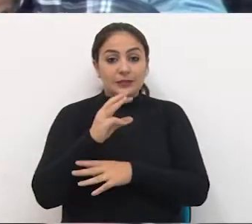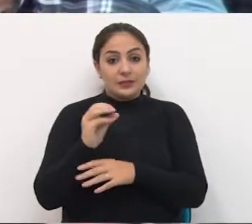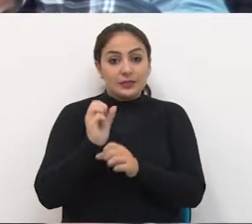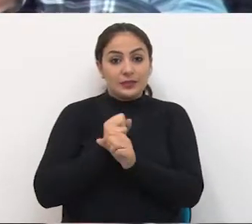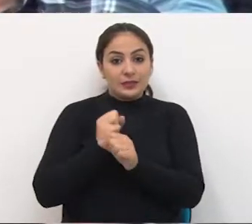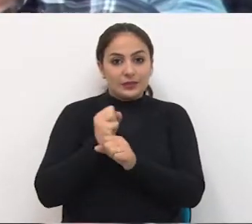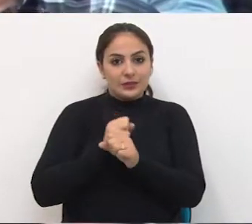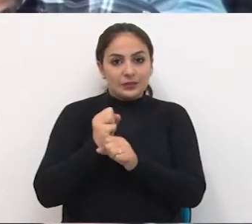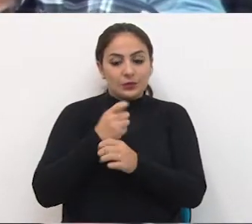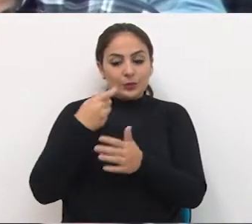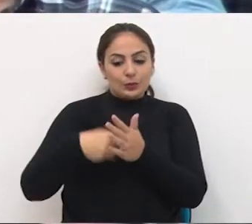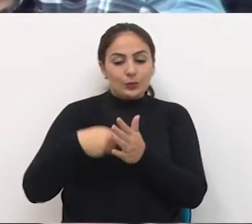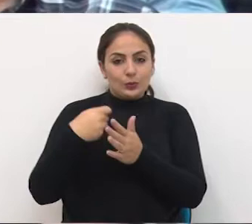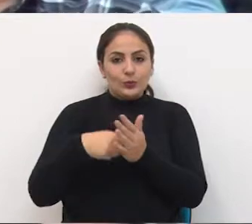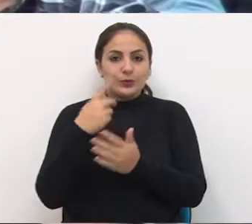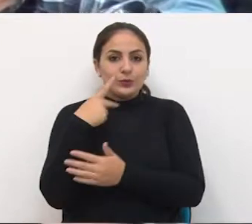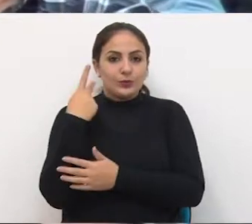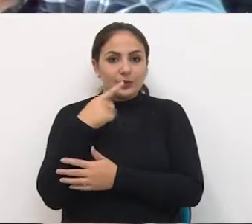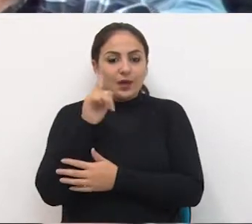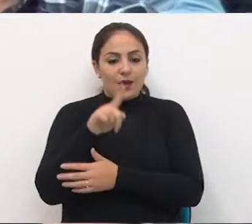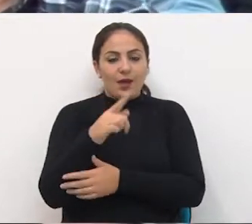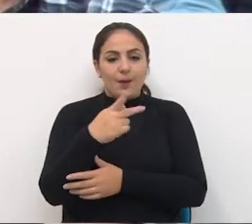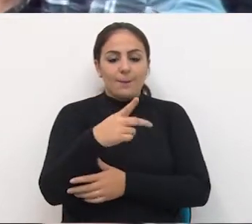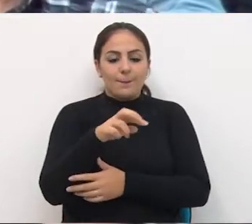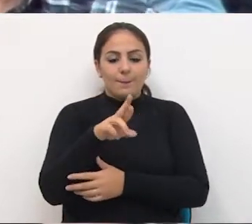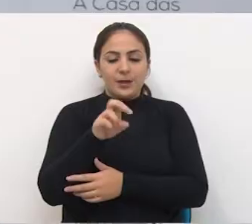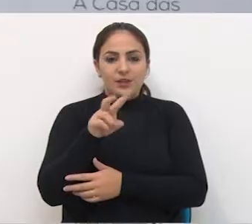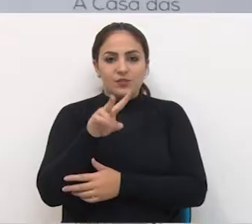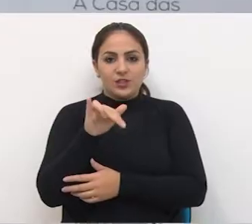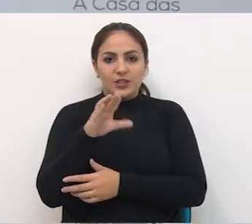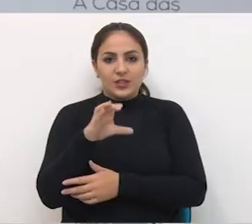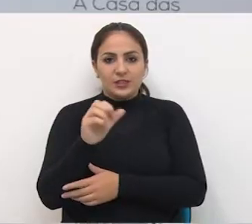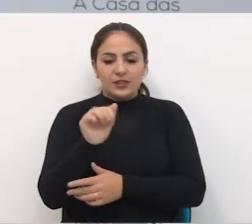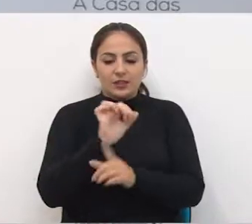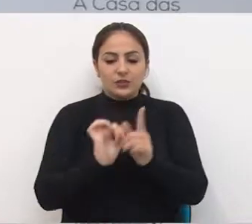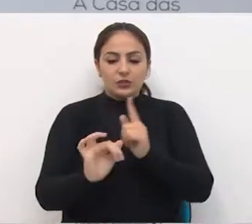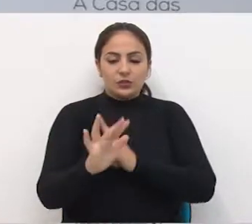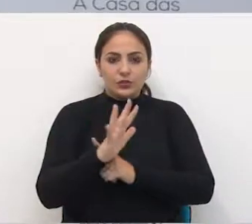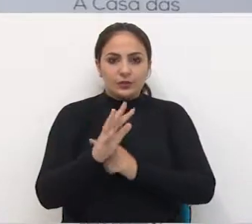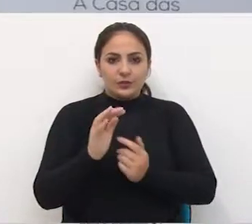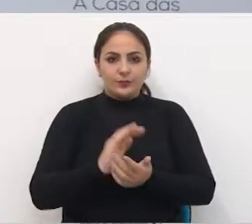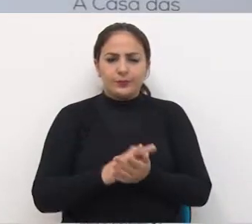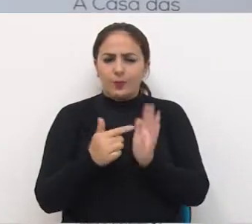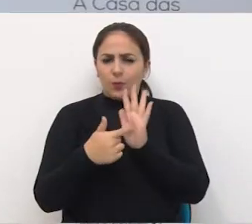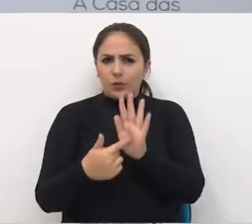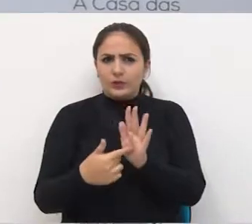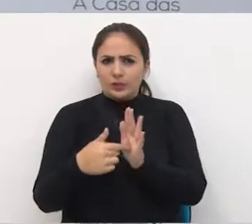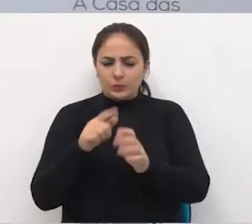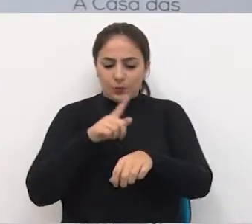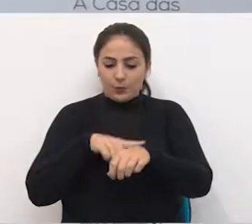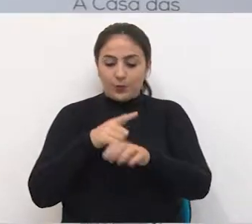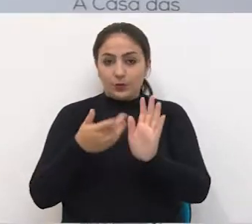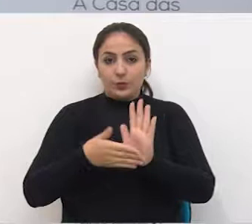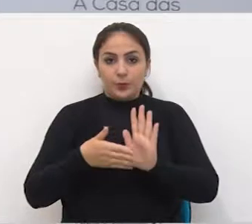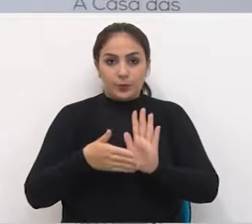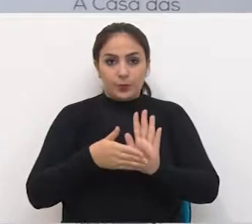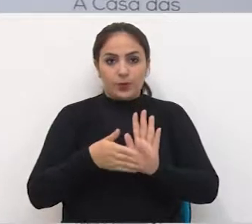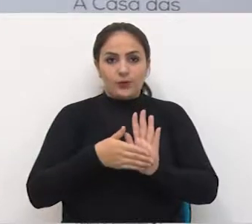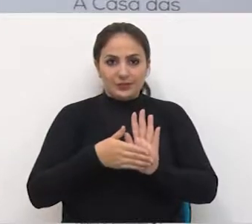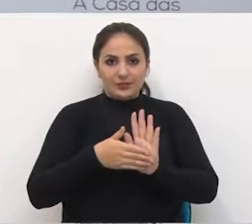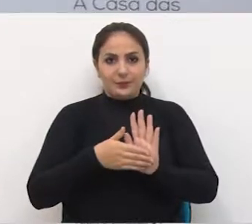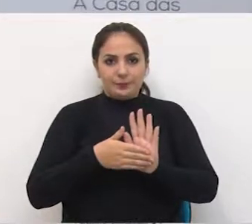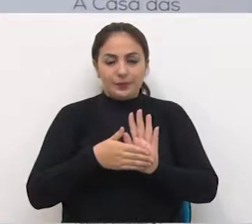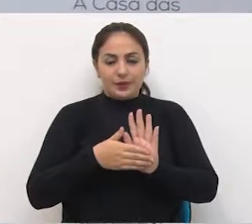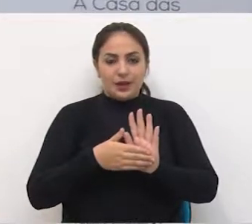uma das bandeiras do parlamentar é a Previdência Social. Mostrei assim, de que a gente quando propôs a audiência pública, foi uma das